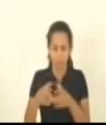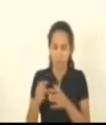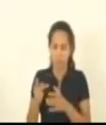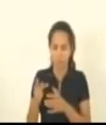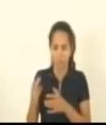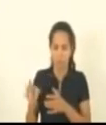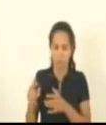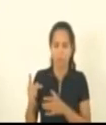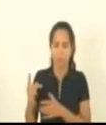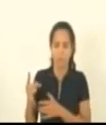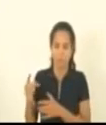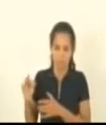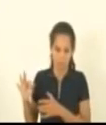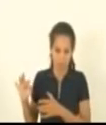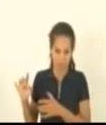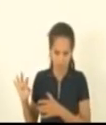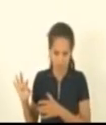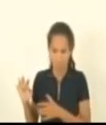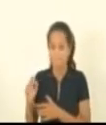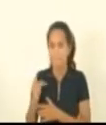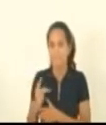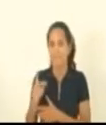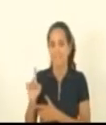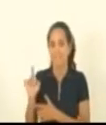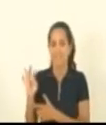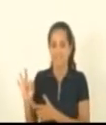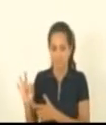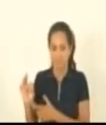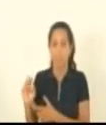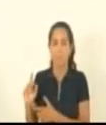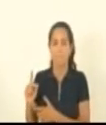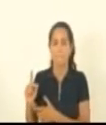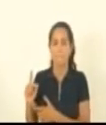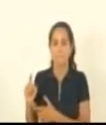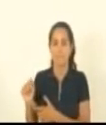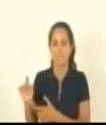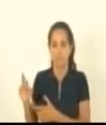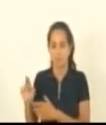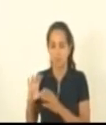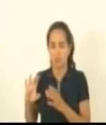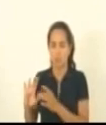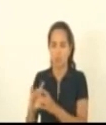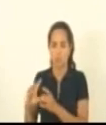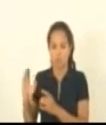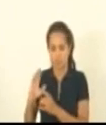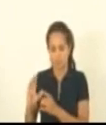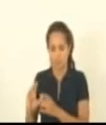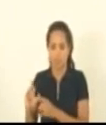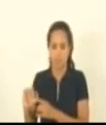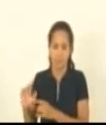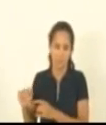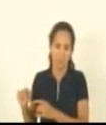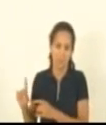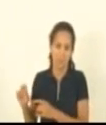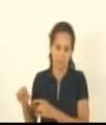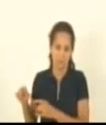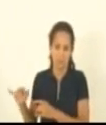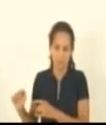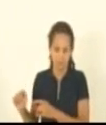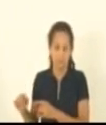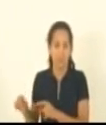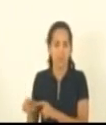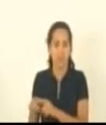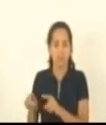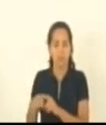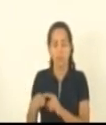PDT, PSDB, PSOL, PSB, Patriota, PSC, Podemos, União, Brasil e Cidadania e respeitando o disposto no